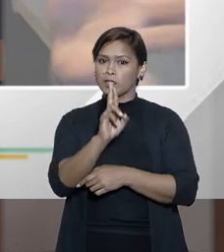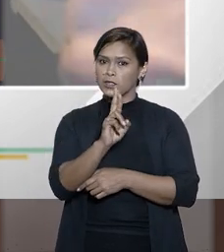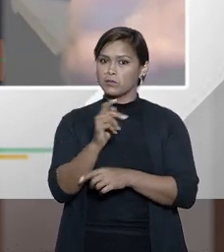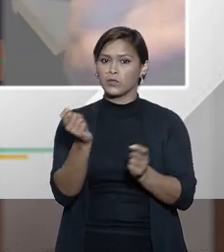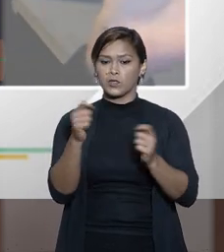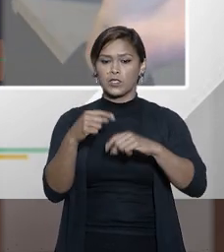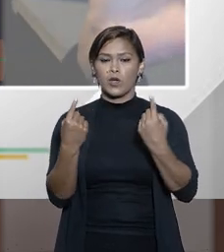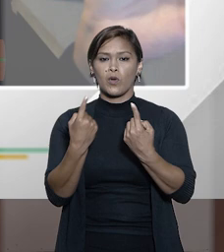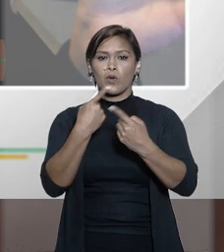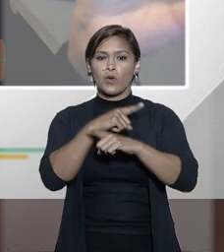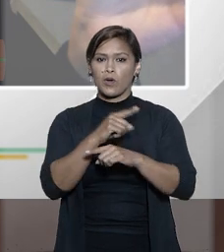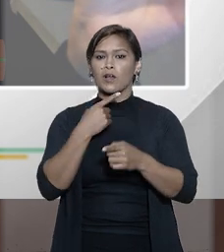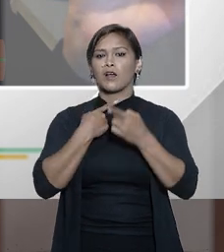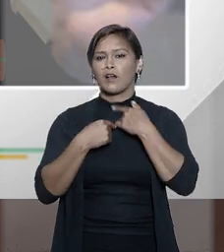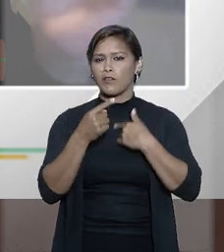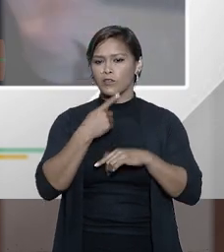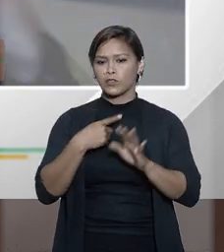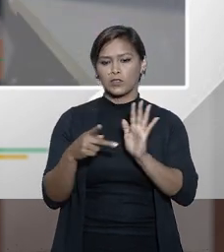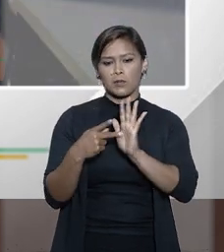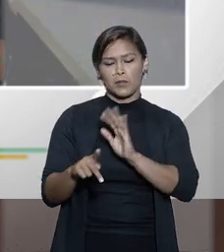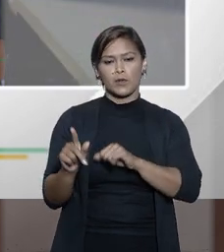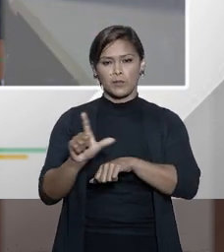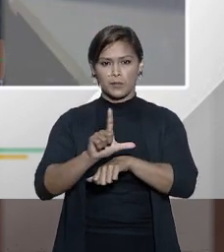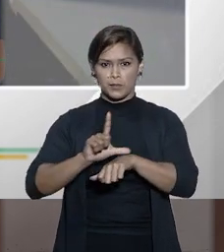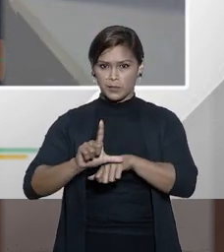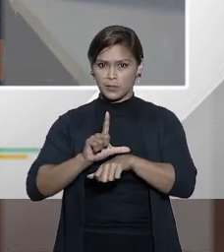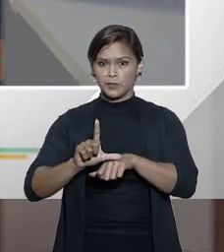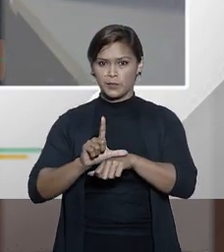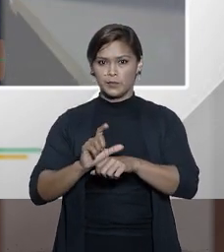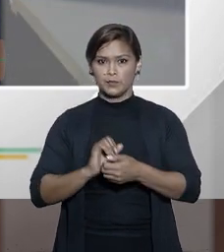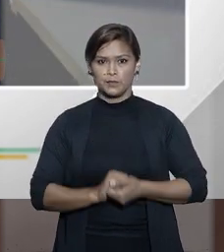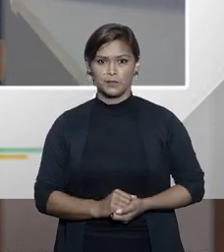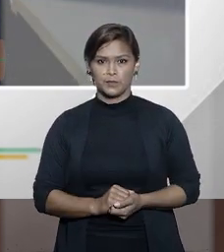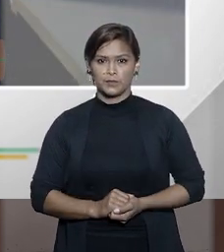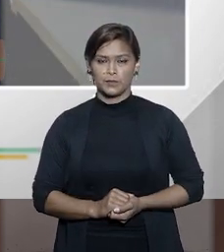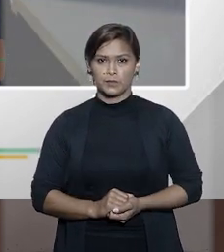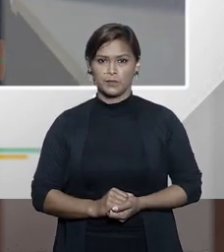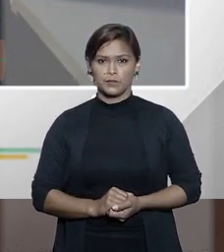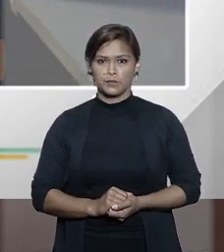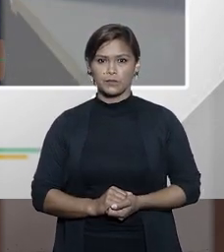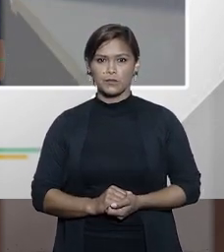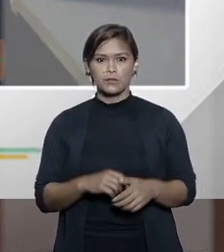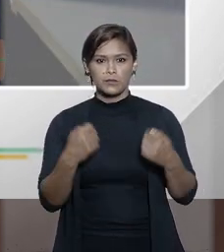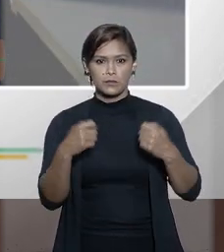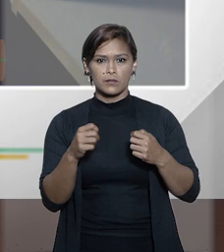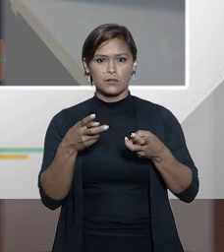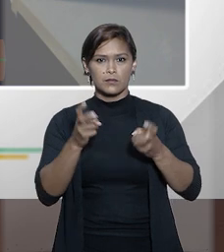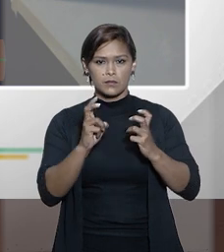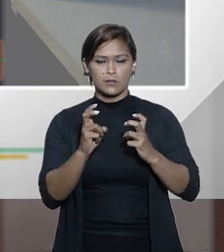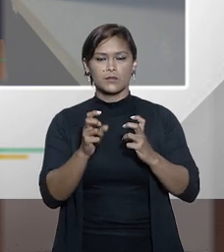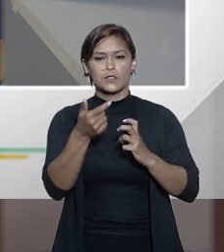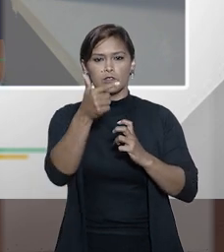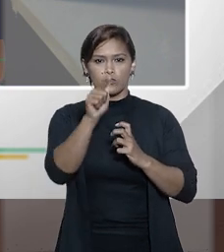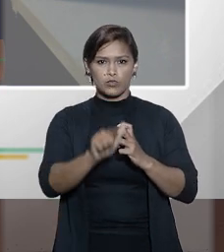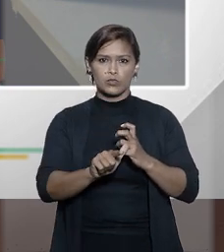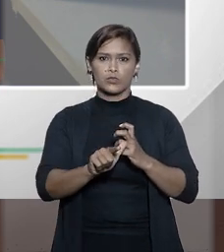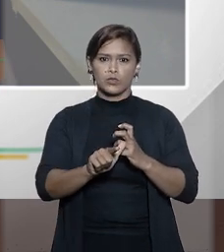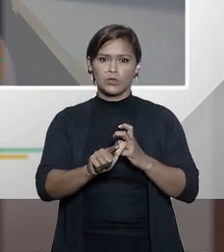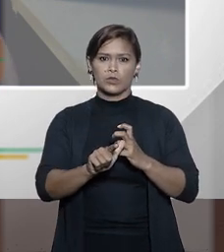que seria contrária inclusive à vontade do legislador e é preciso notar de novo